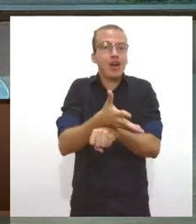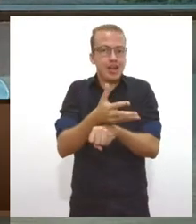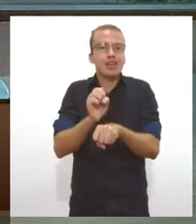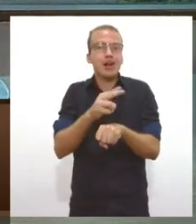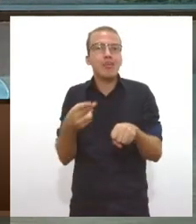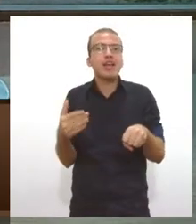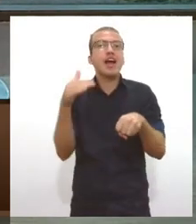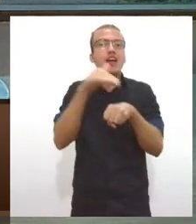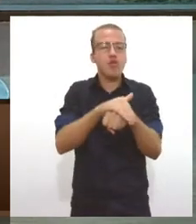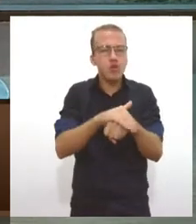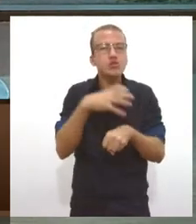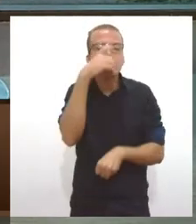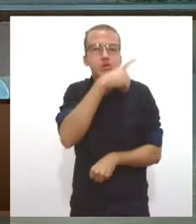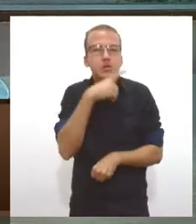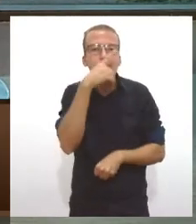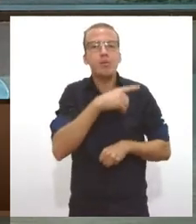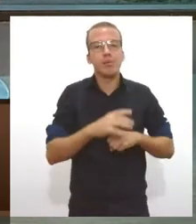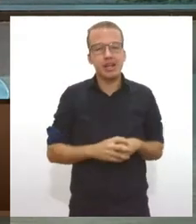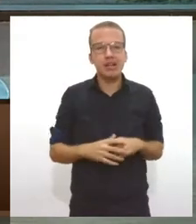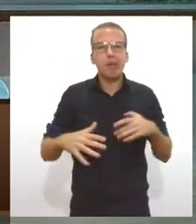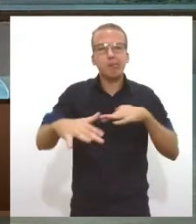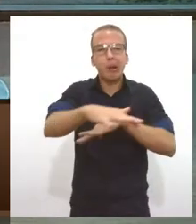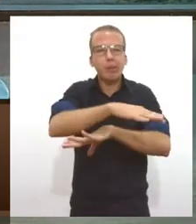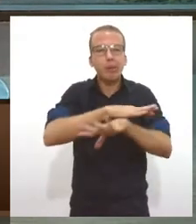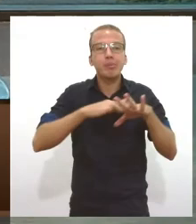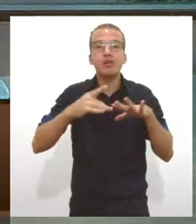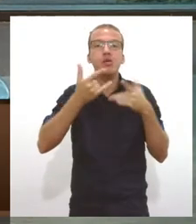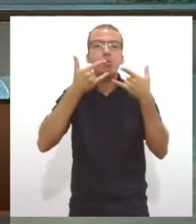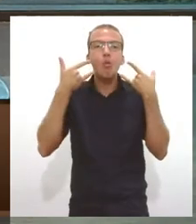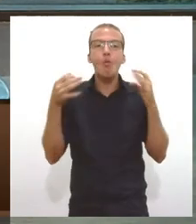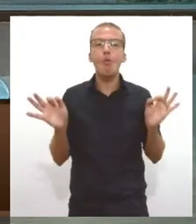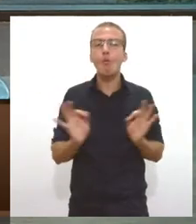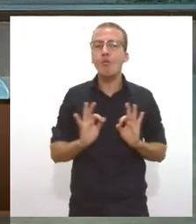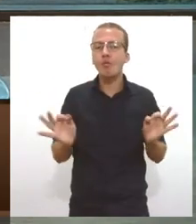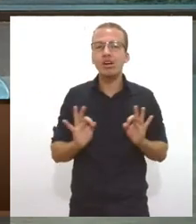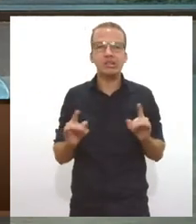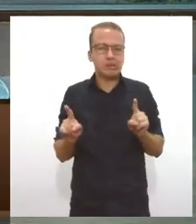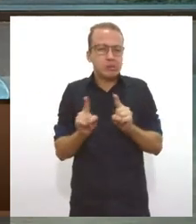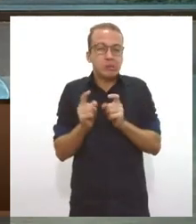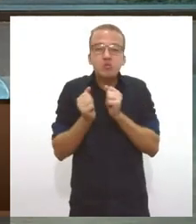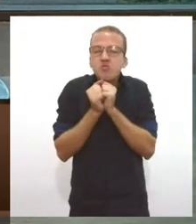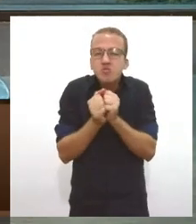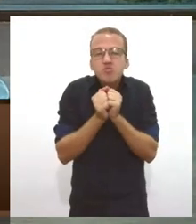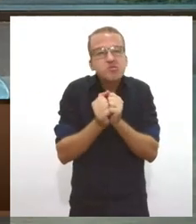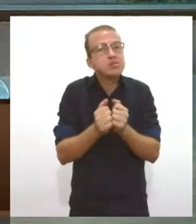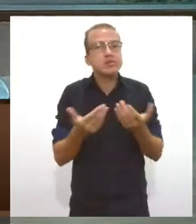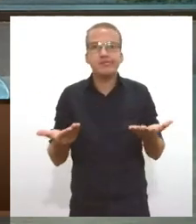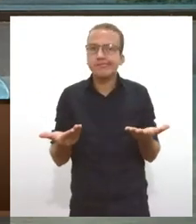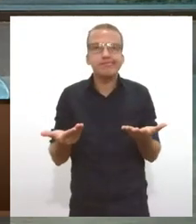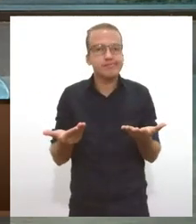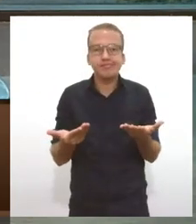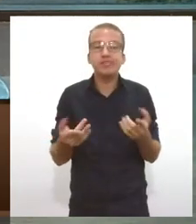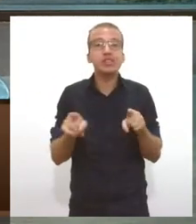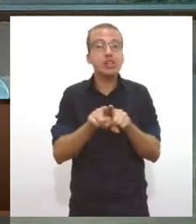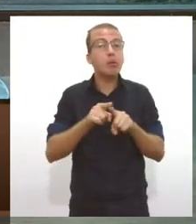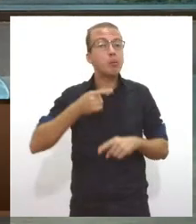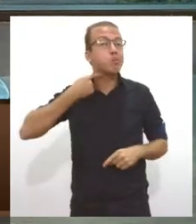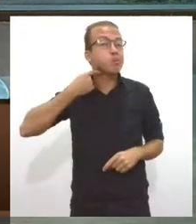enorme, pessoas sem máscara, sem nenhum cuidado, aglomerados, coladas umas nas outras. Além disso, uma sujeira